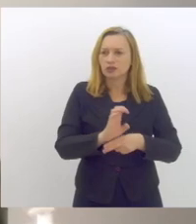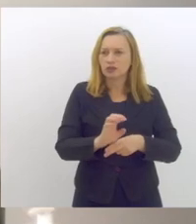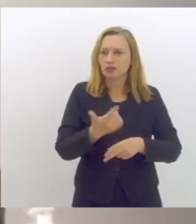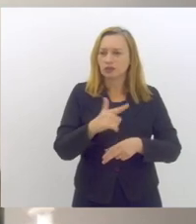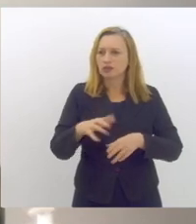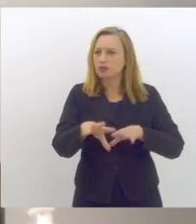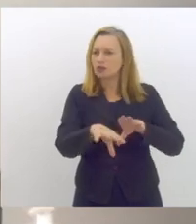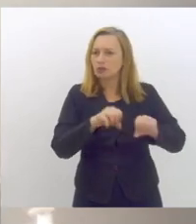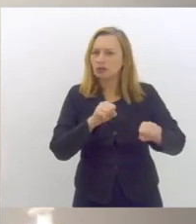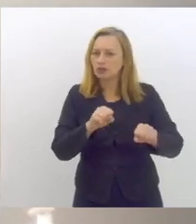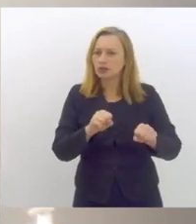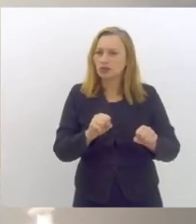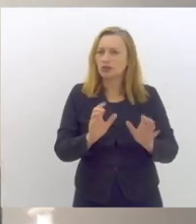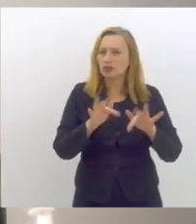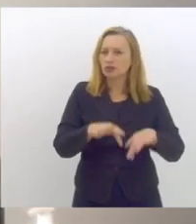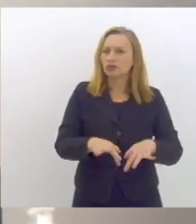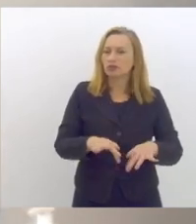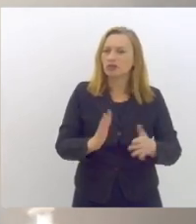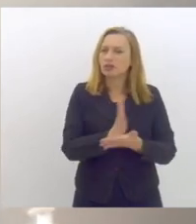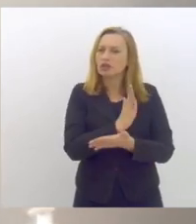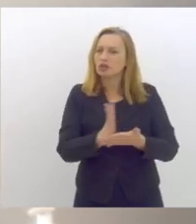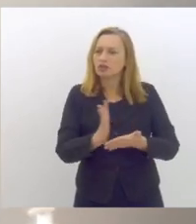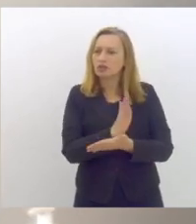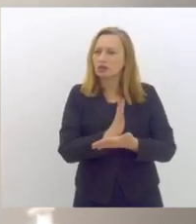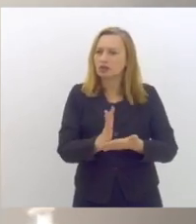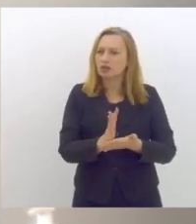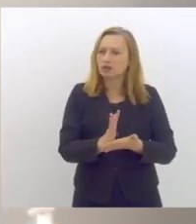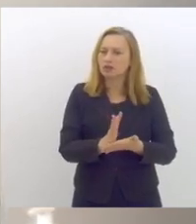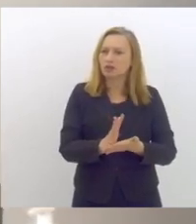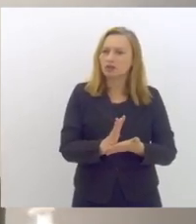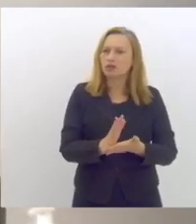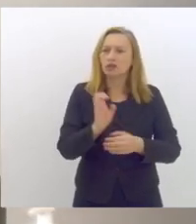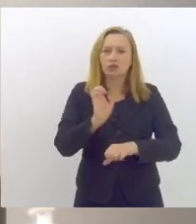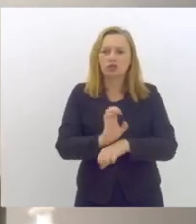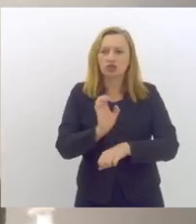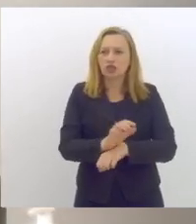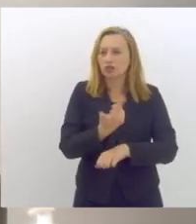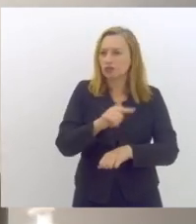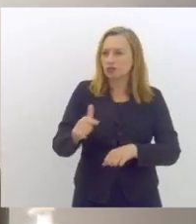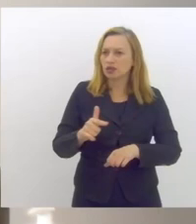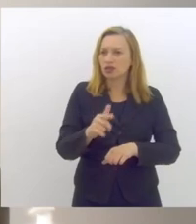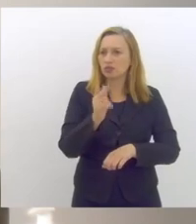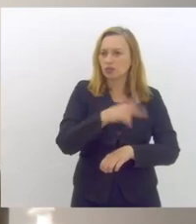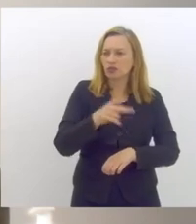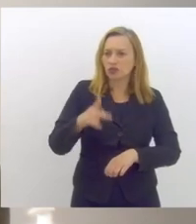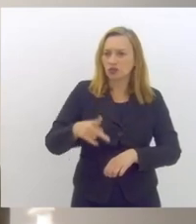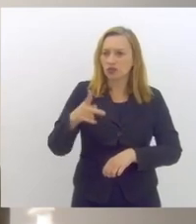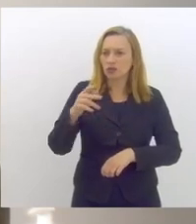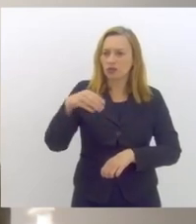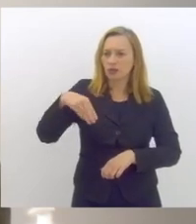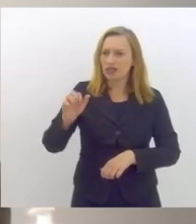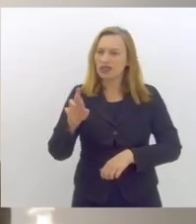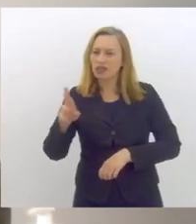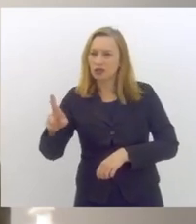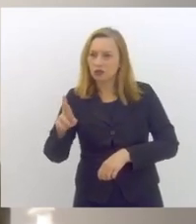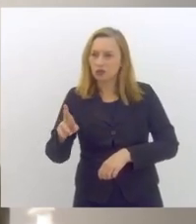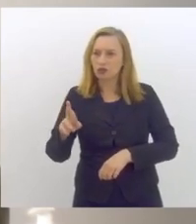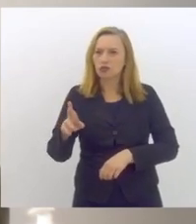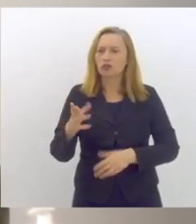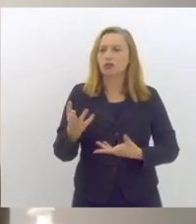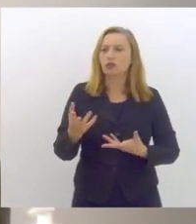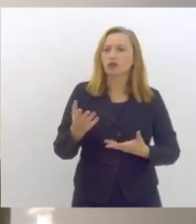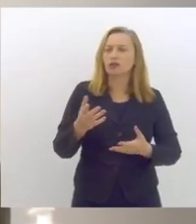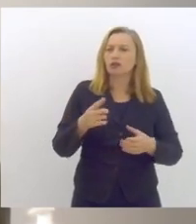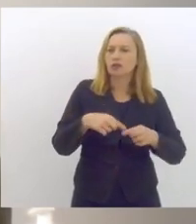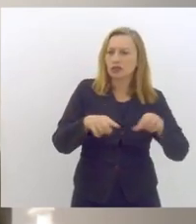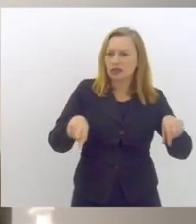sem uma supervisão adequada e no estado a gente nem tem essa figura do professor mediador a gente tem o cuidador a gente tem a